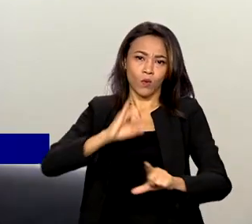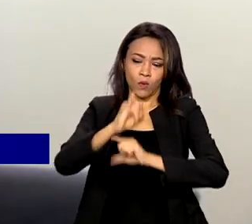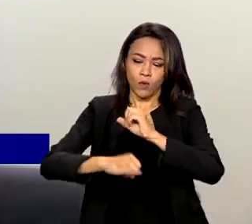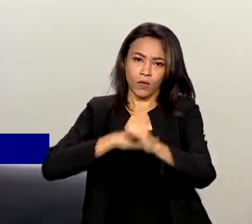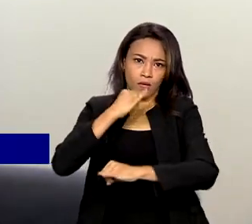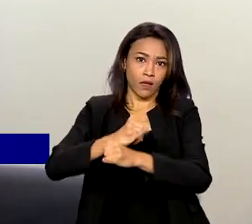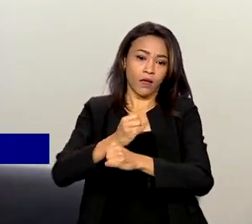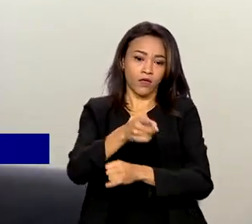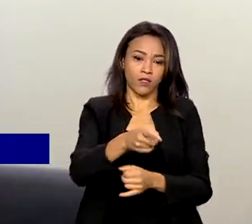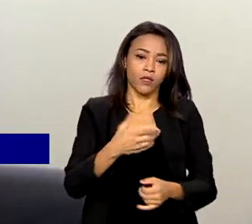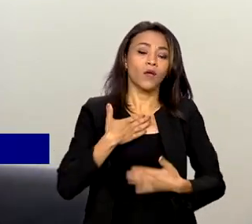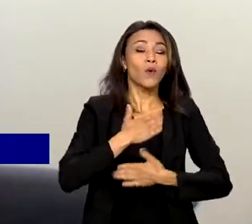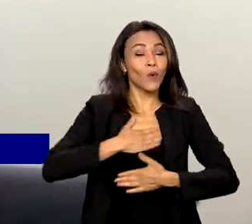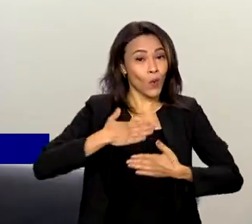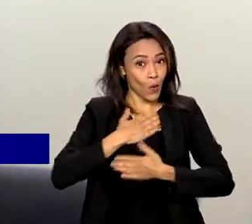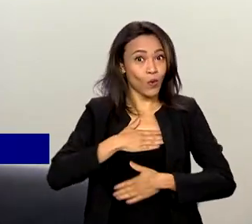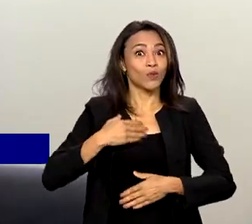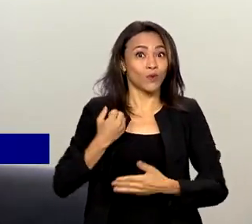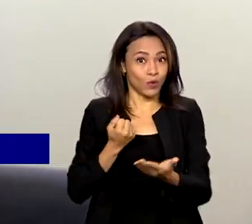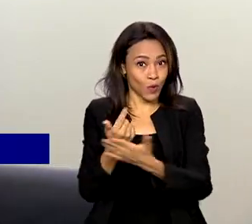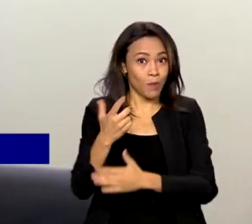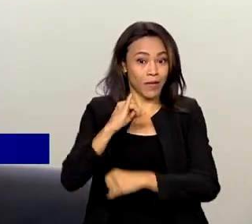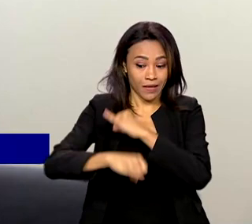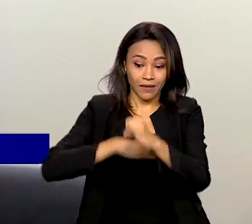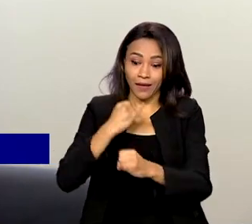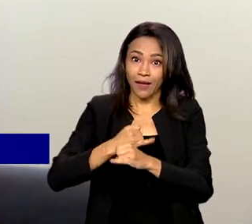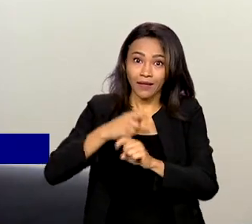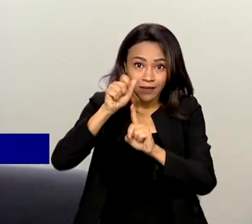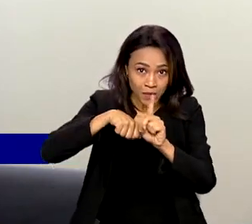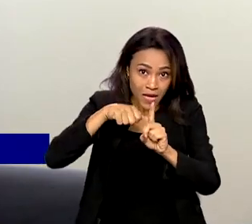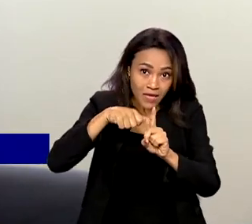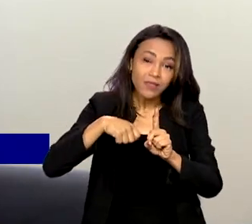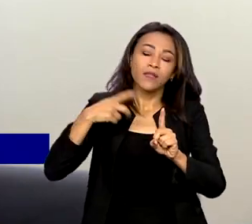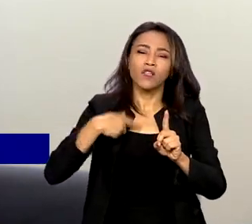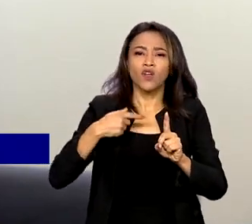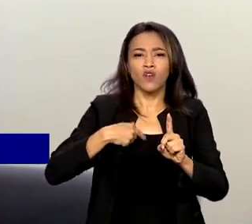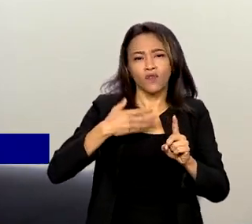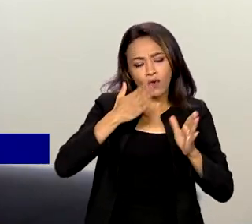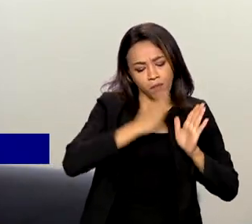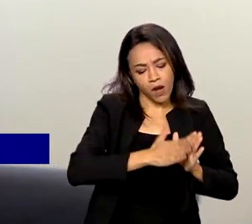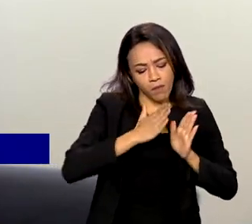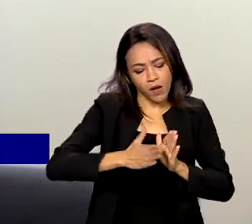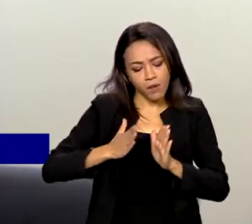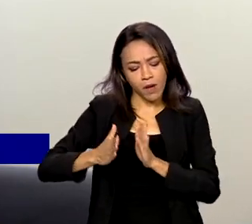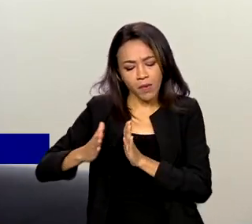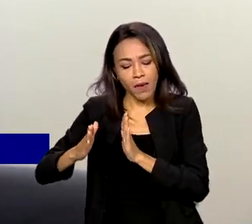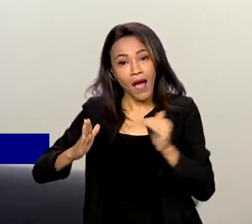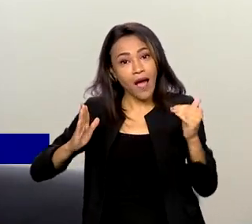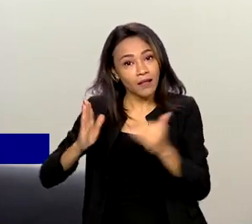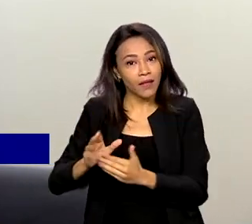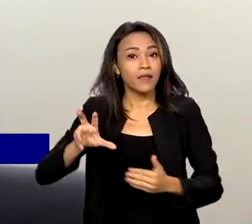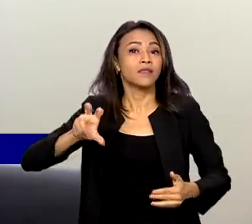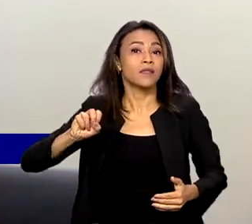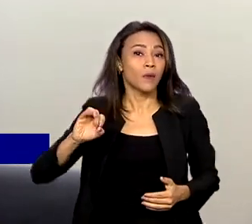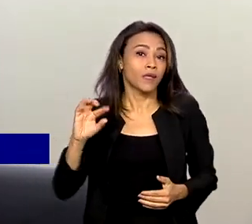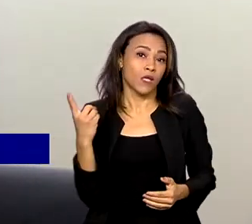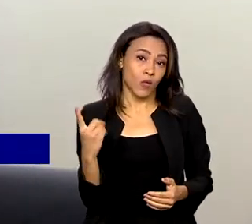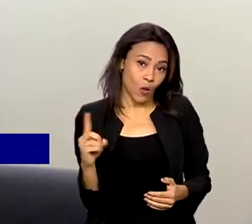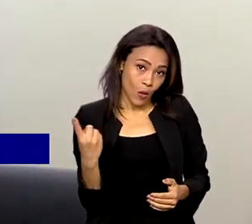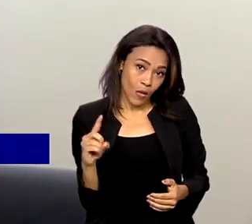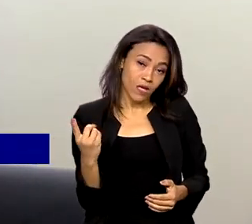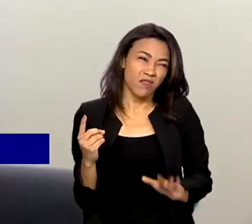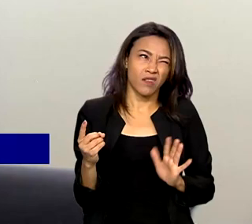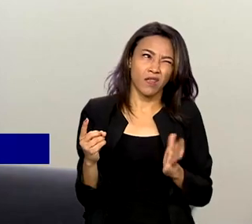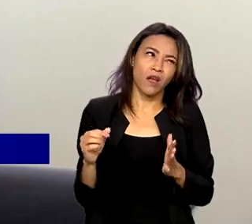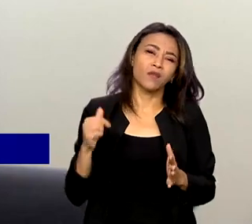Como eu gosto de fazer compras muito grandes, várias coisas no mês, eu vou dividir minhas compras em vários carrinhos até 50 dólares, que dá ali